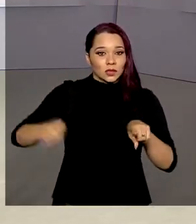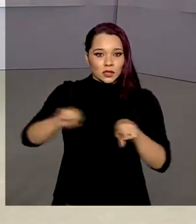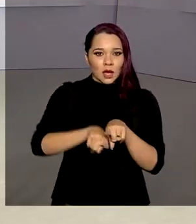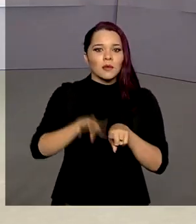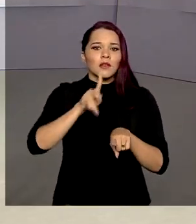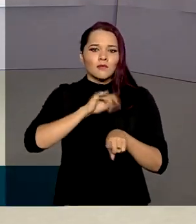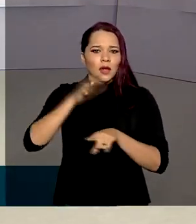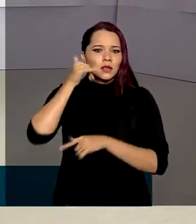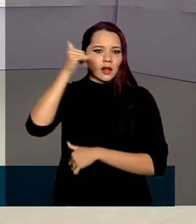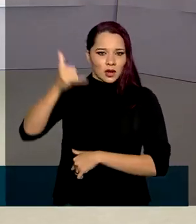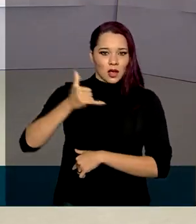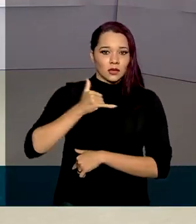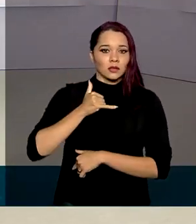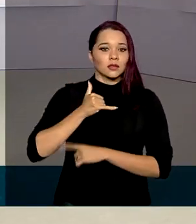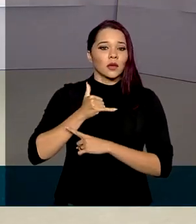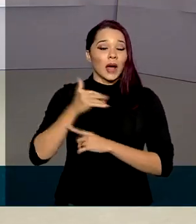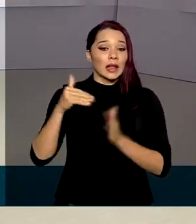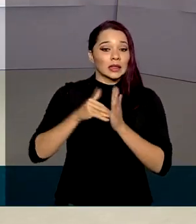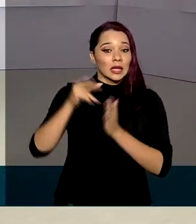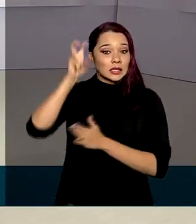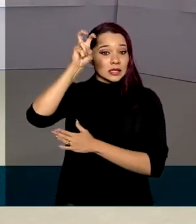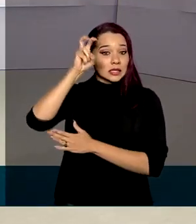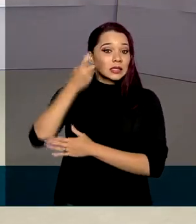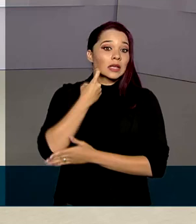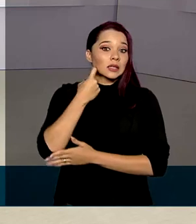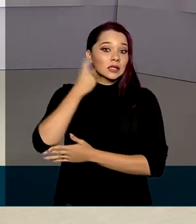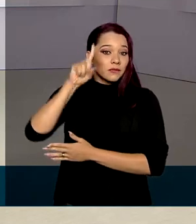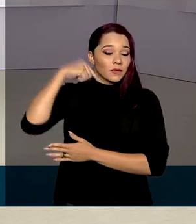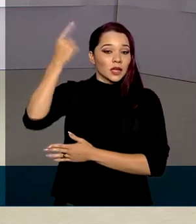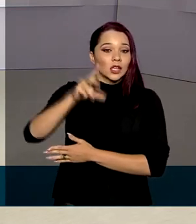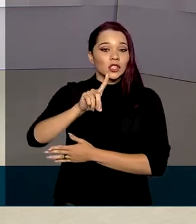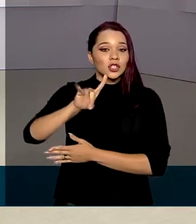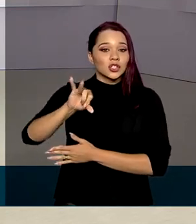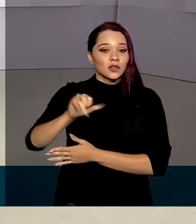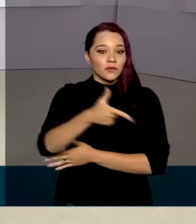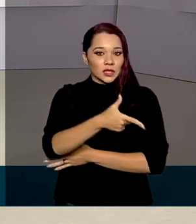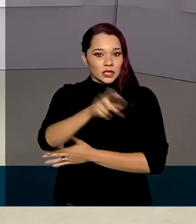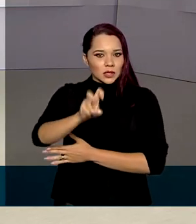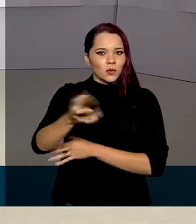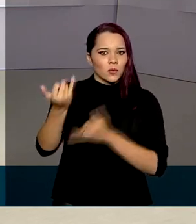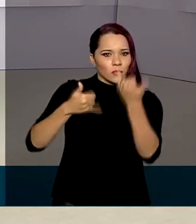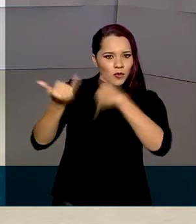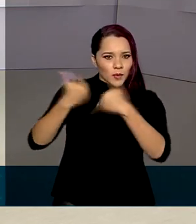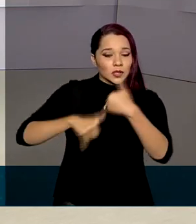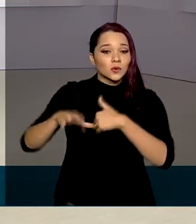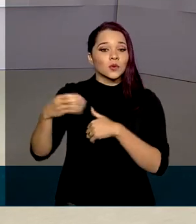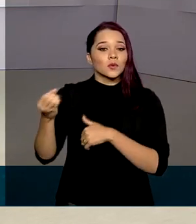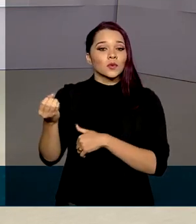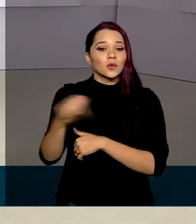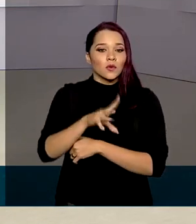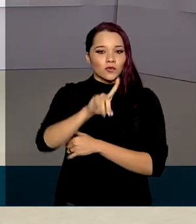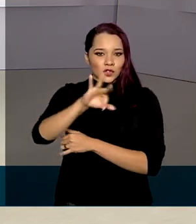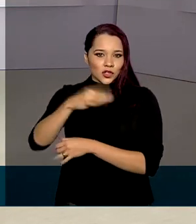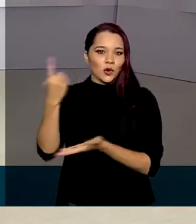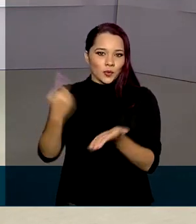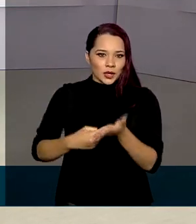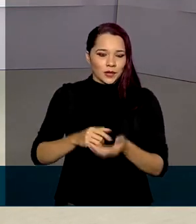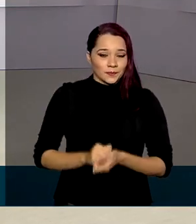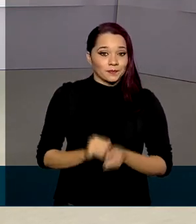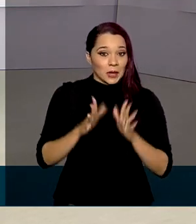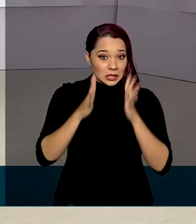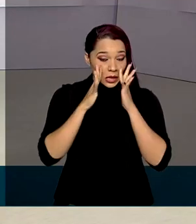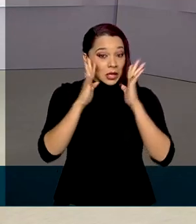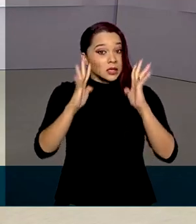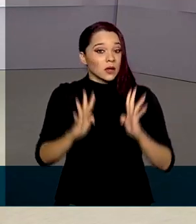receberão uma ligação telefônica até a próxima sexta-feira, dia 25, com informações sobre a nova data de atendimento. Mas atenção!